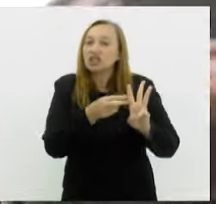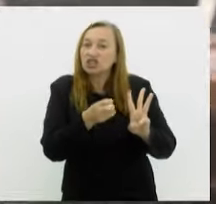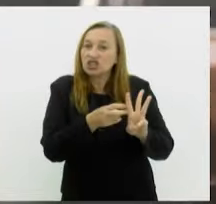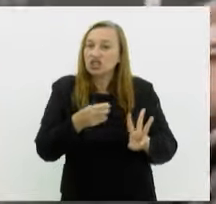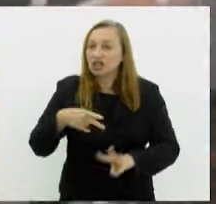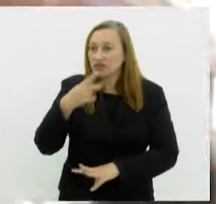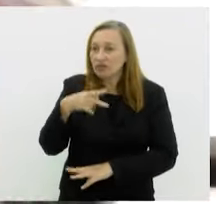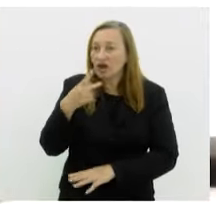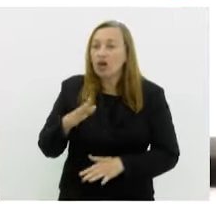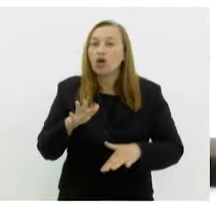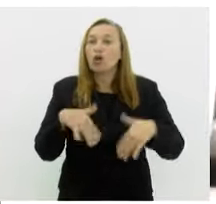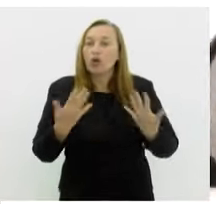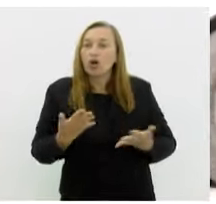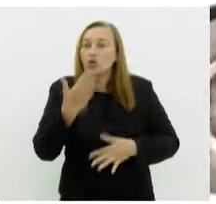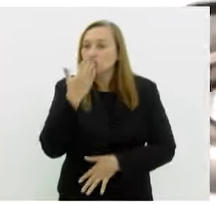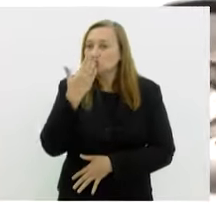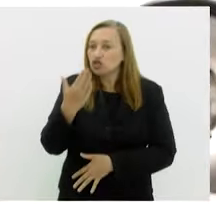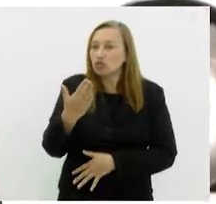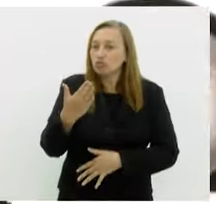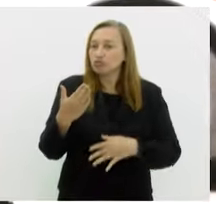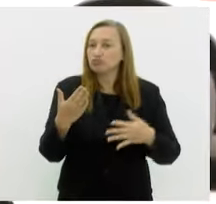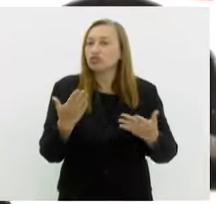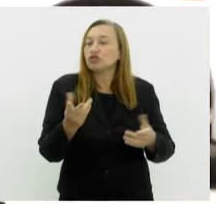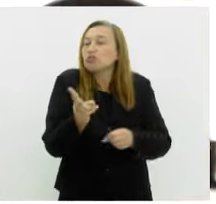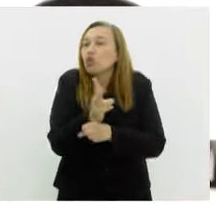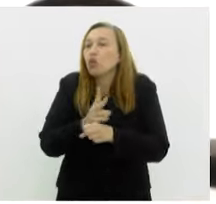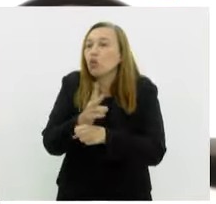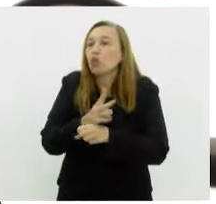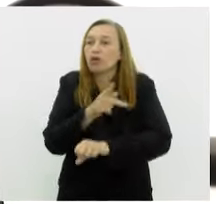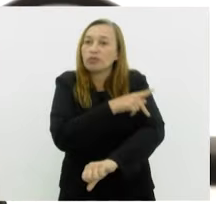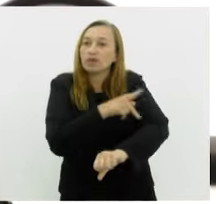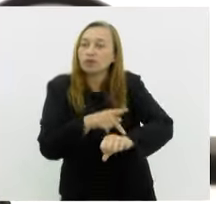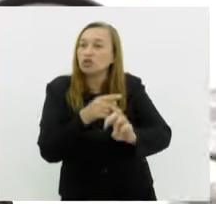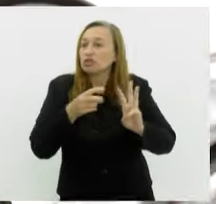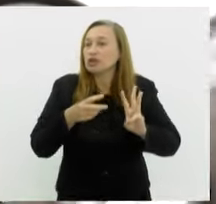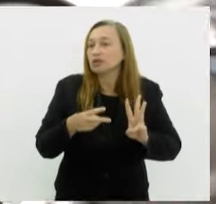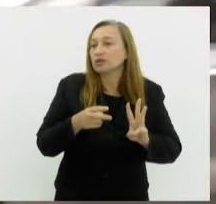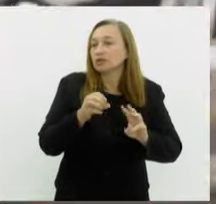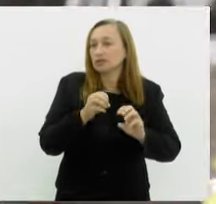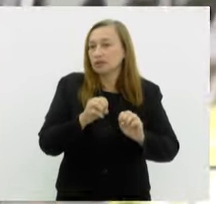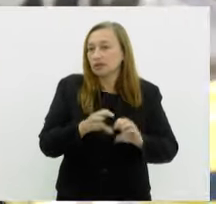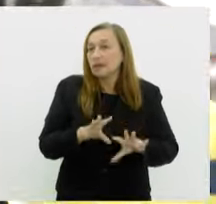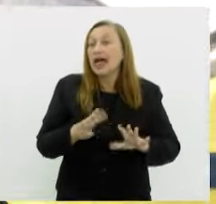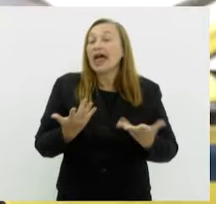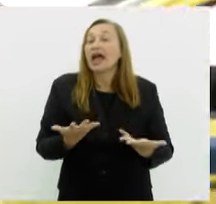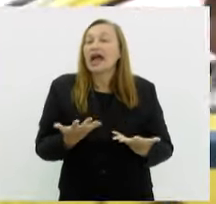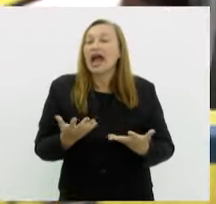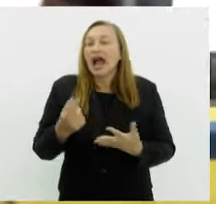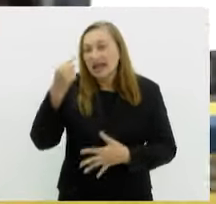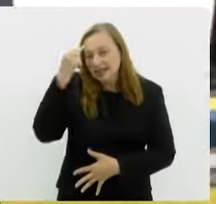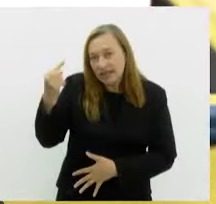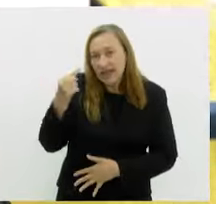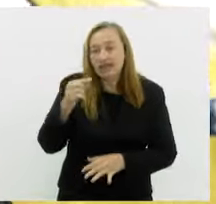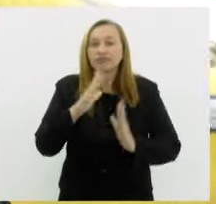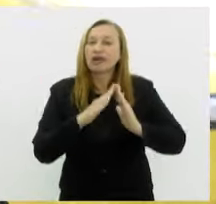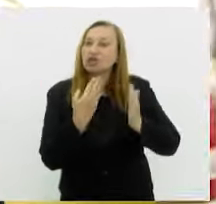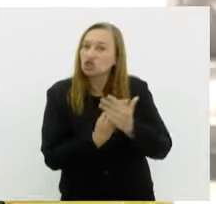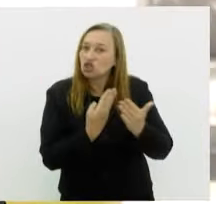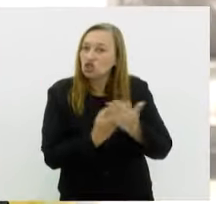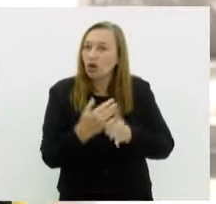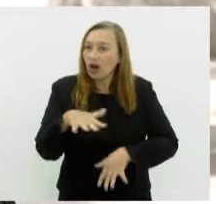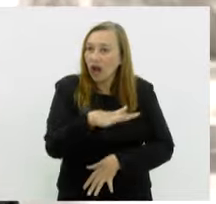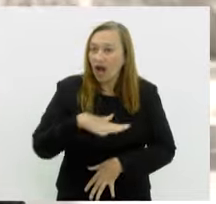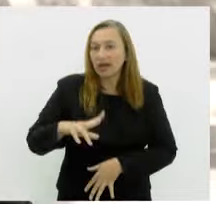que busca esse serviço do turismo pedagógico? Quais as regiões que você visita? A ideia primária é que sejam as escolas, né? Tanto da rede